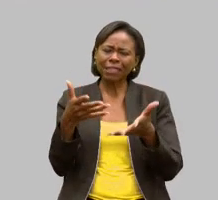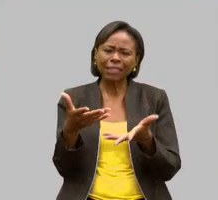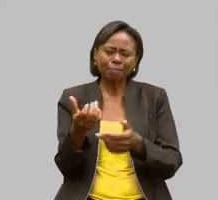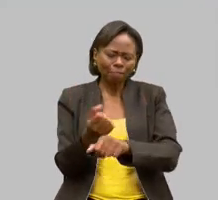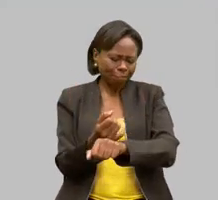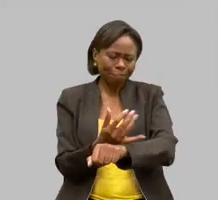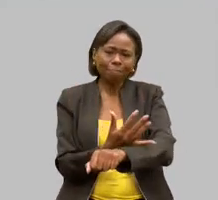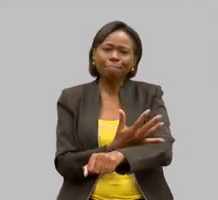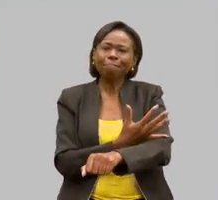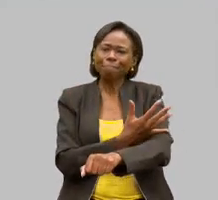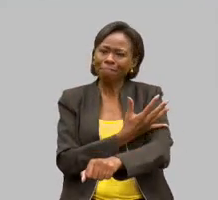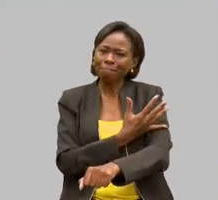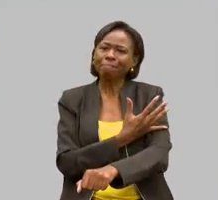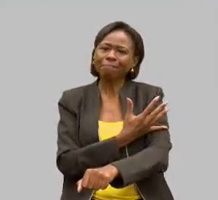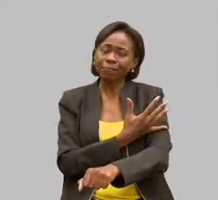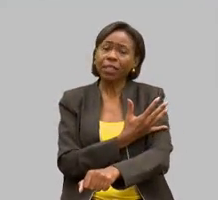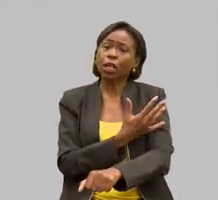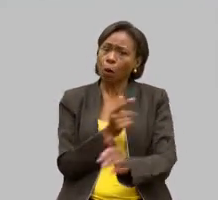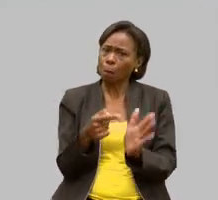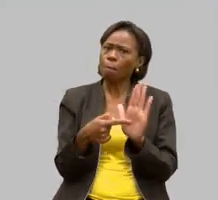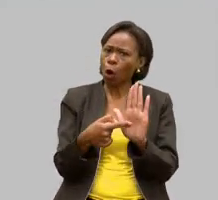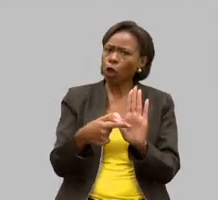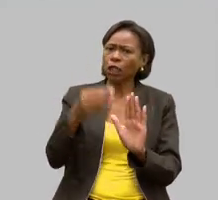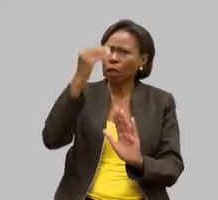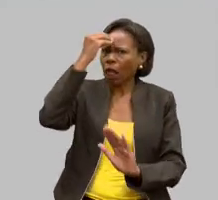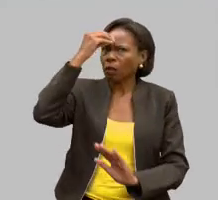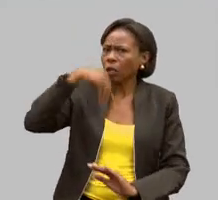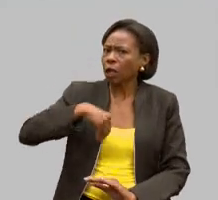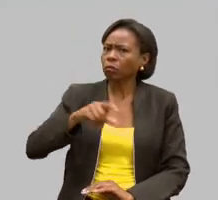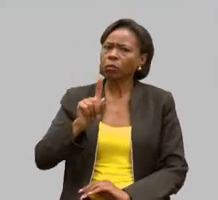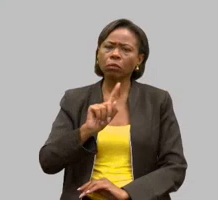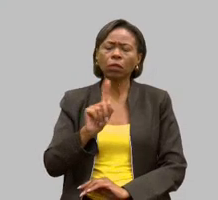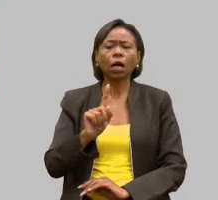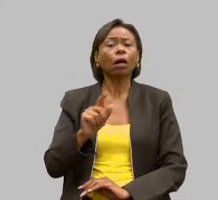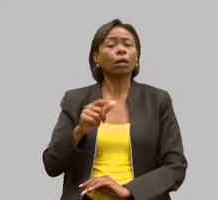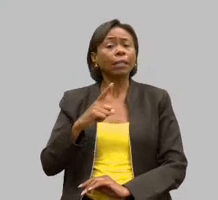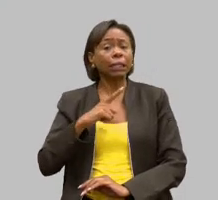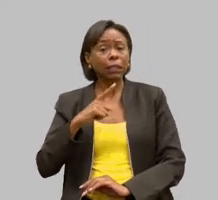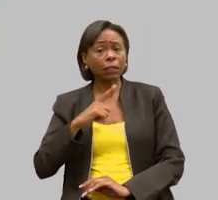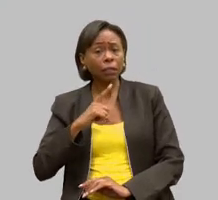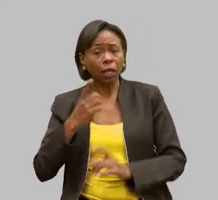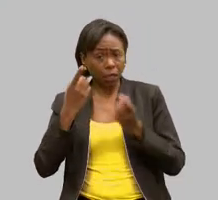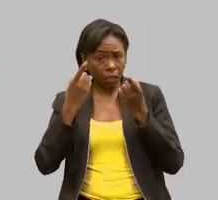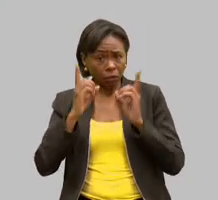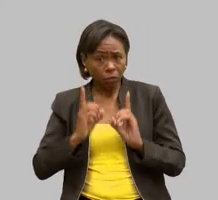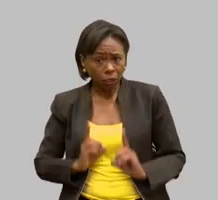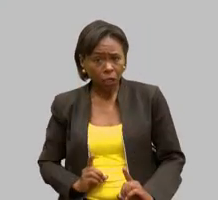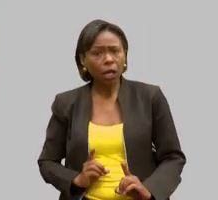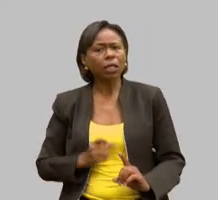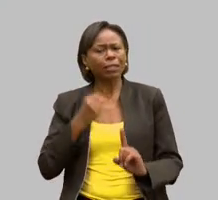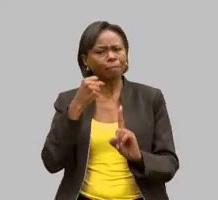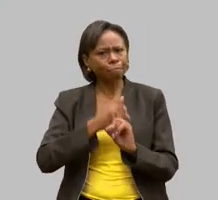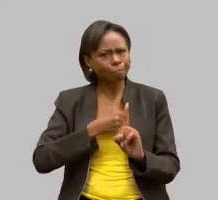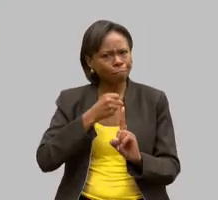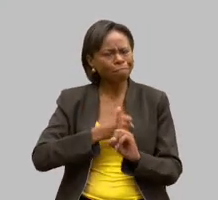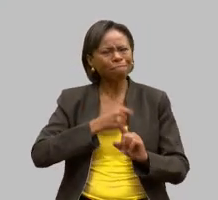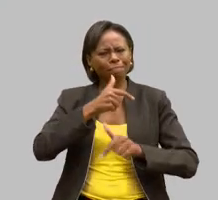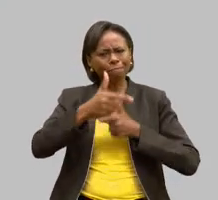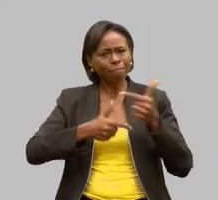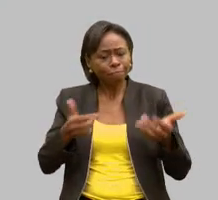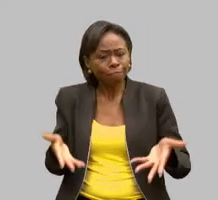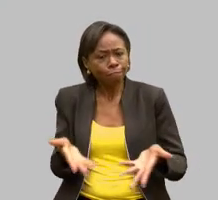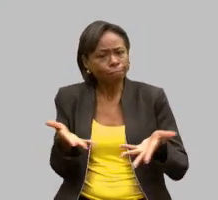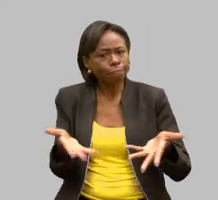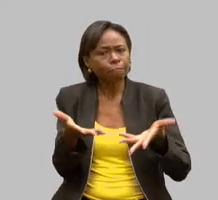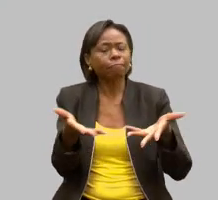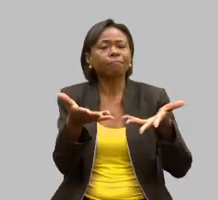desanimar. Quando nós temos uma pessoa com deficiência, temos que batalhar, trabalhar, motivá-las para que